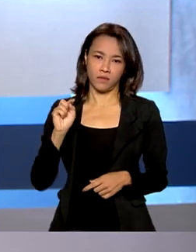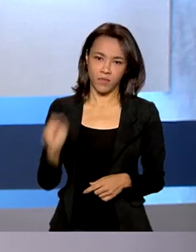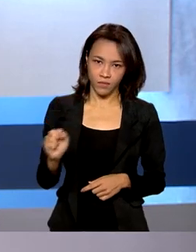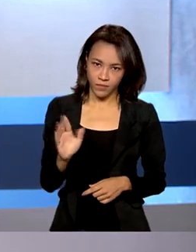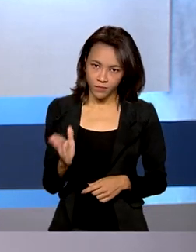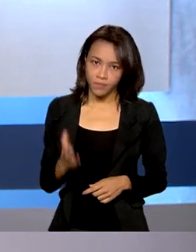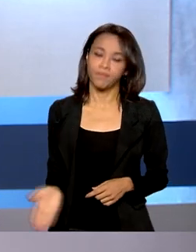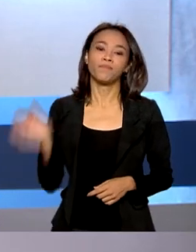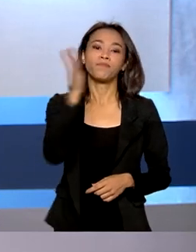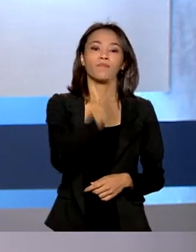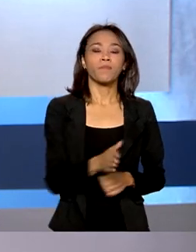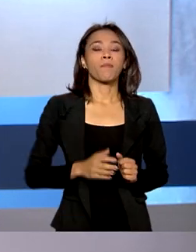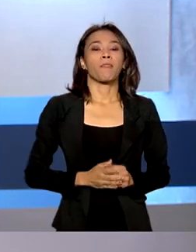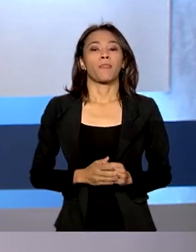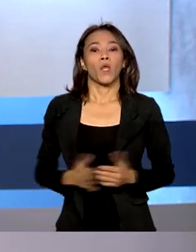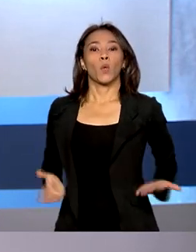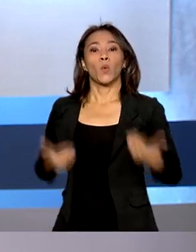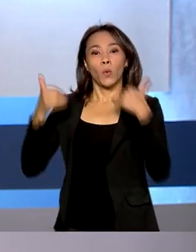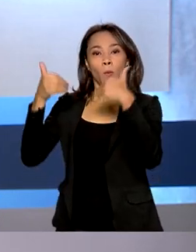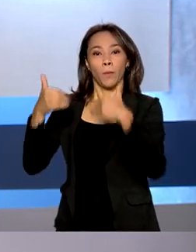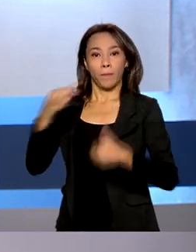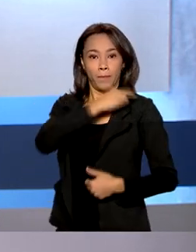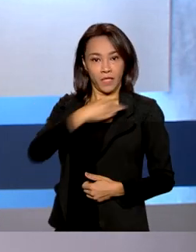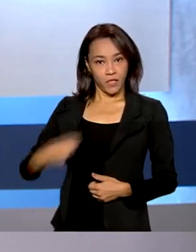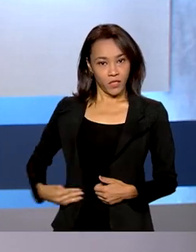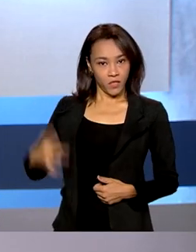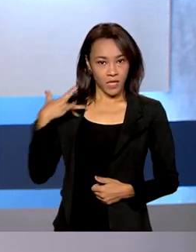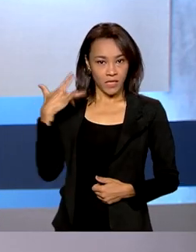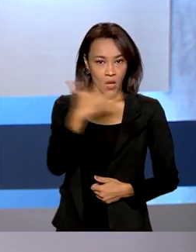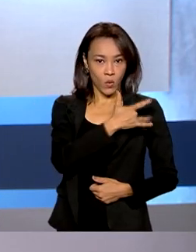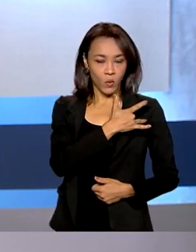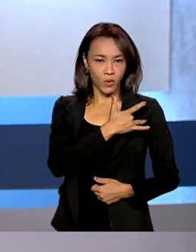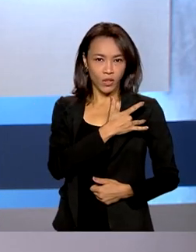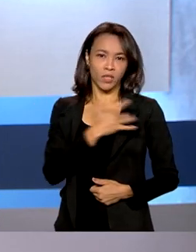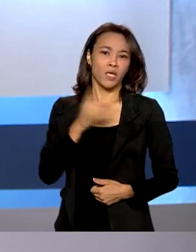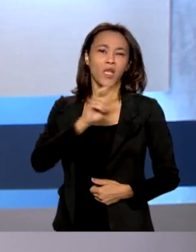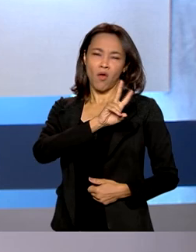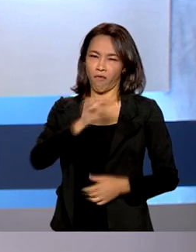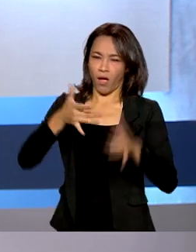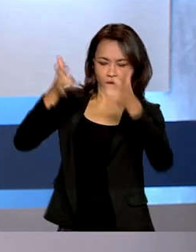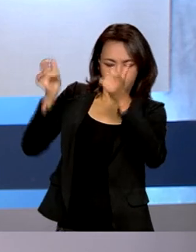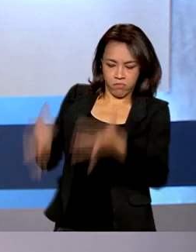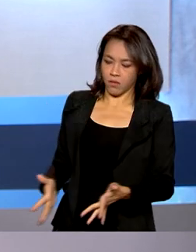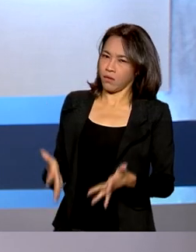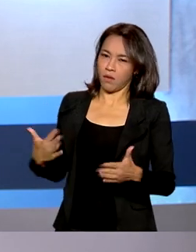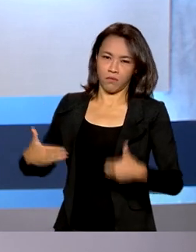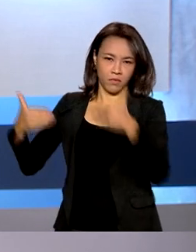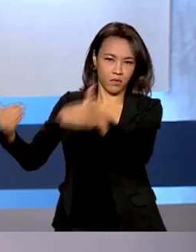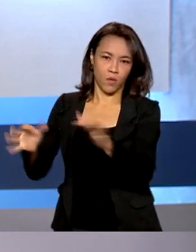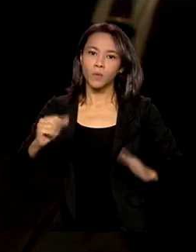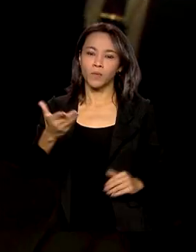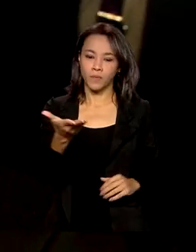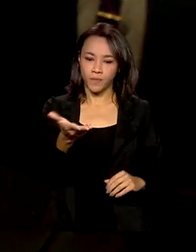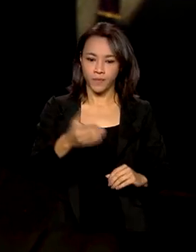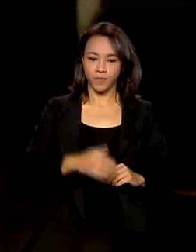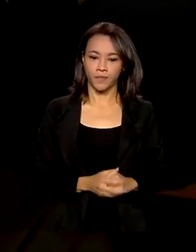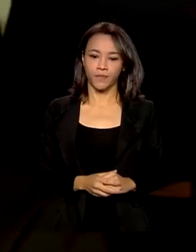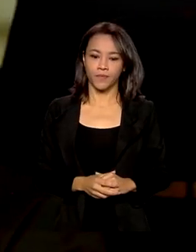O ministro da Saúde, Marcelo Queiroga, desmentiu que vai deixar o cargo e fez uma declaração no Palácio do Planalto.